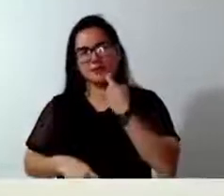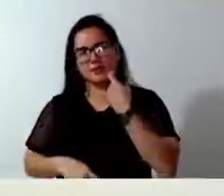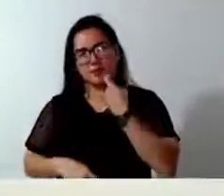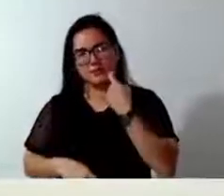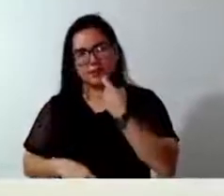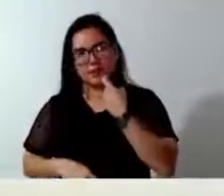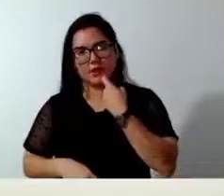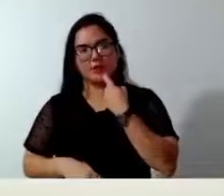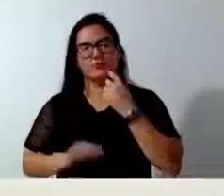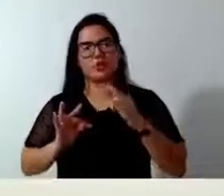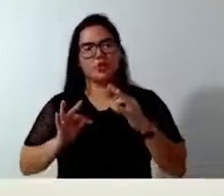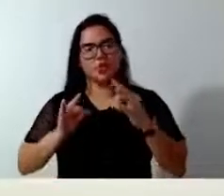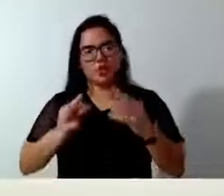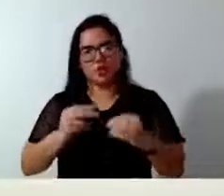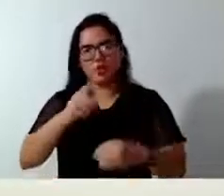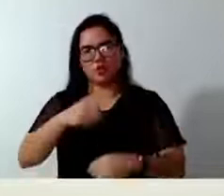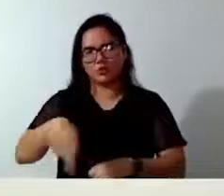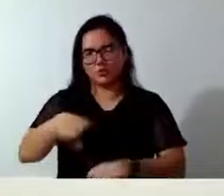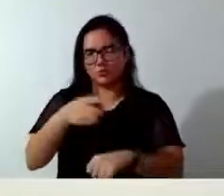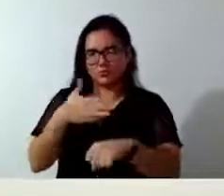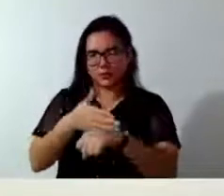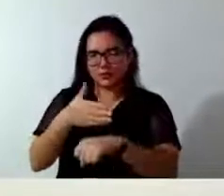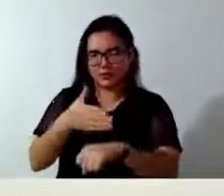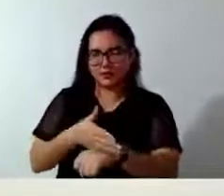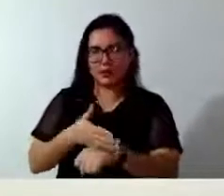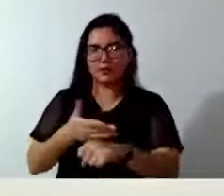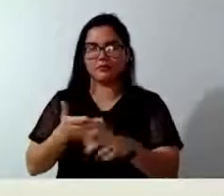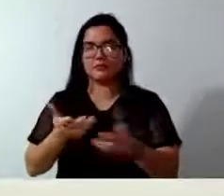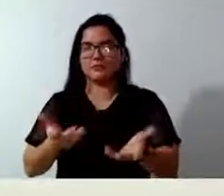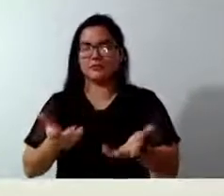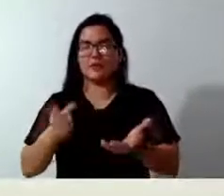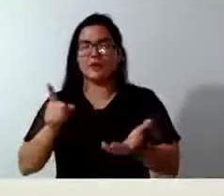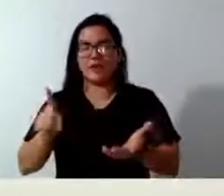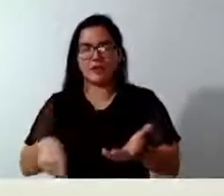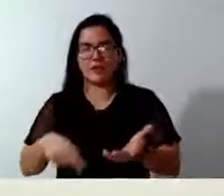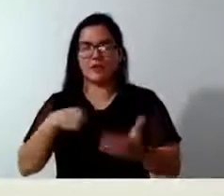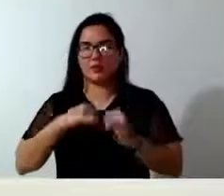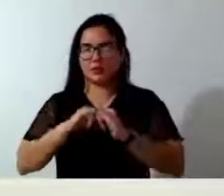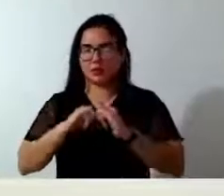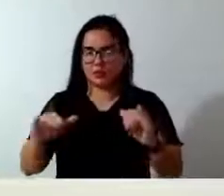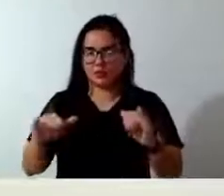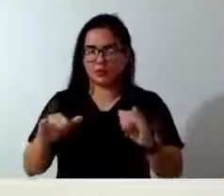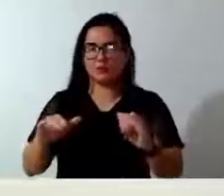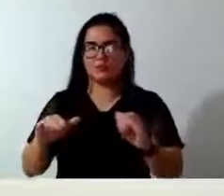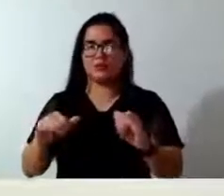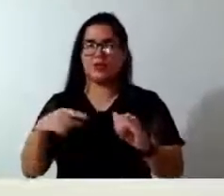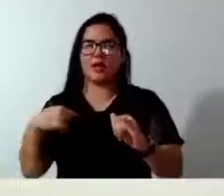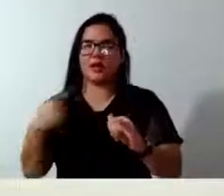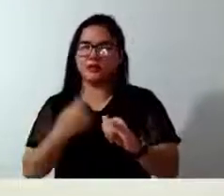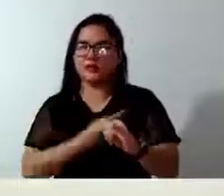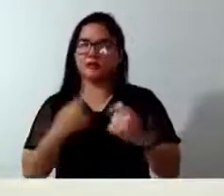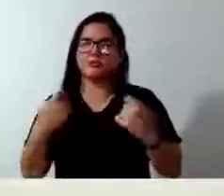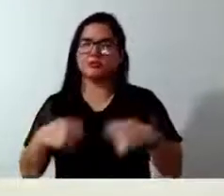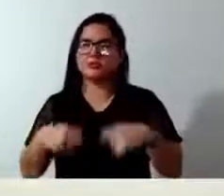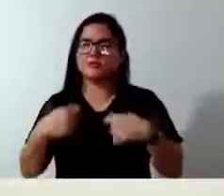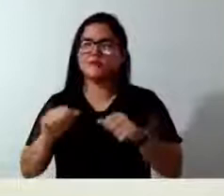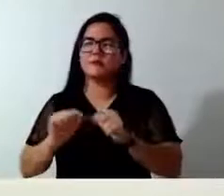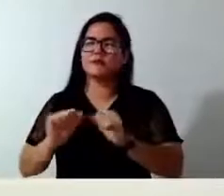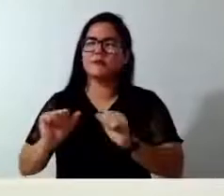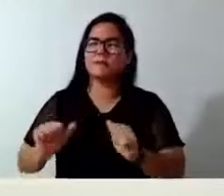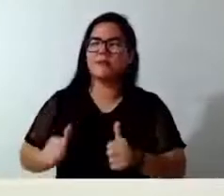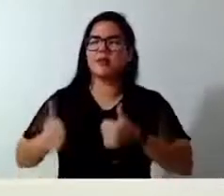que todos possam participar. E, como eu digo, vereador Duvandi, a gente tem que fazer o melhor para a nossa